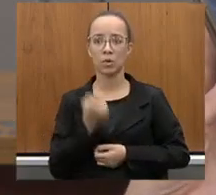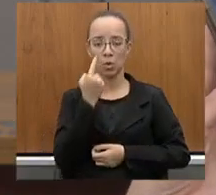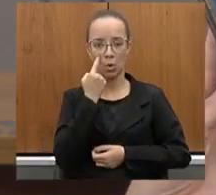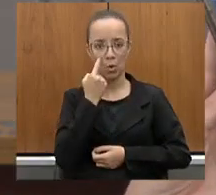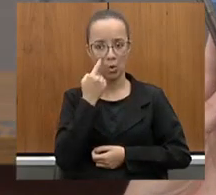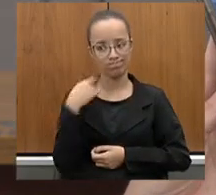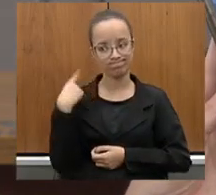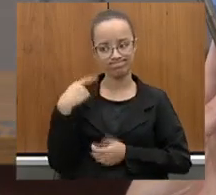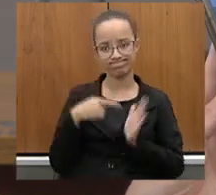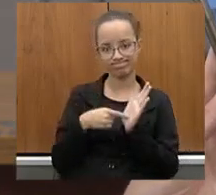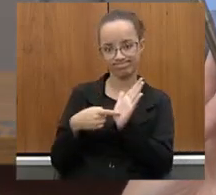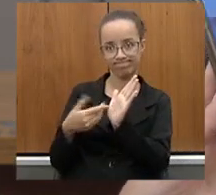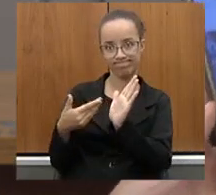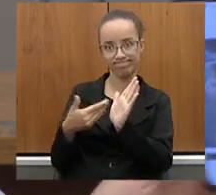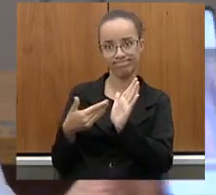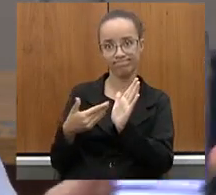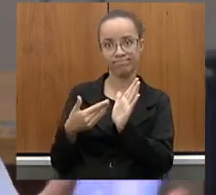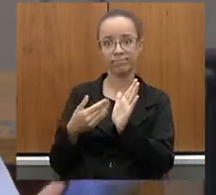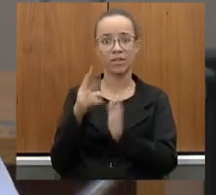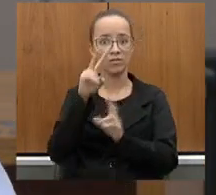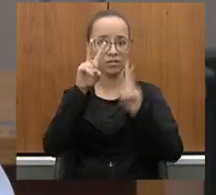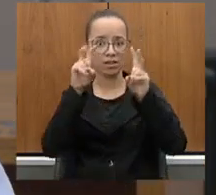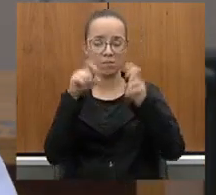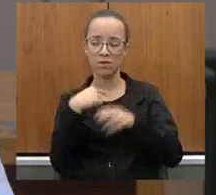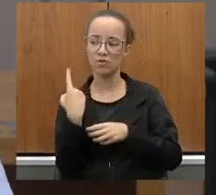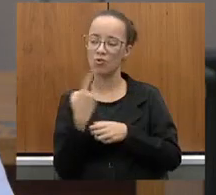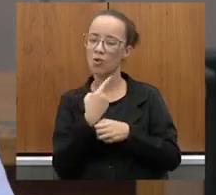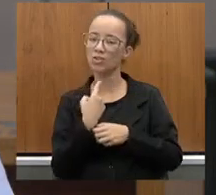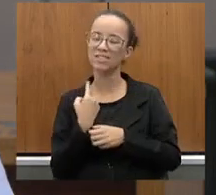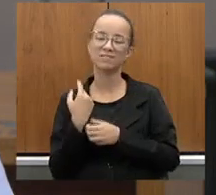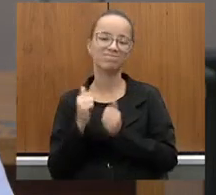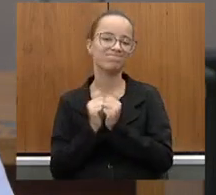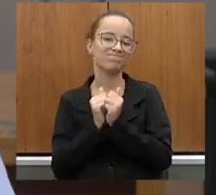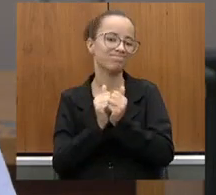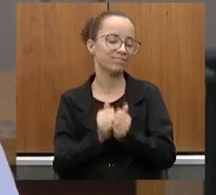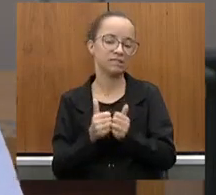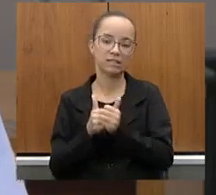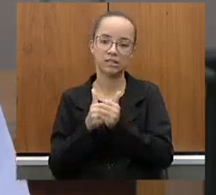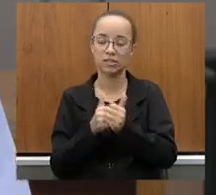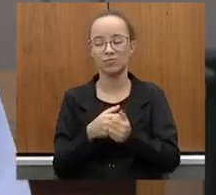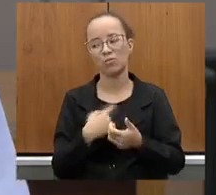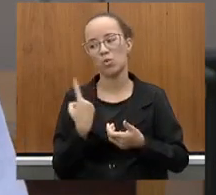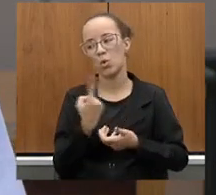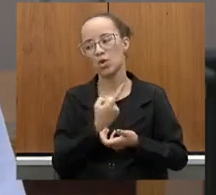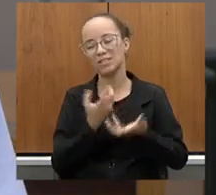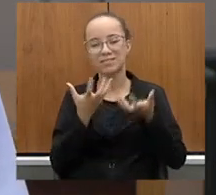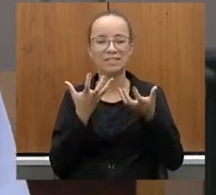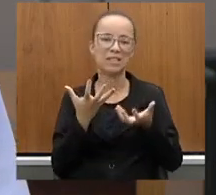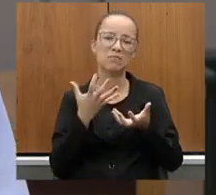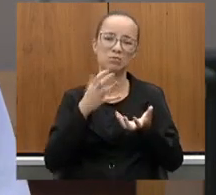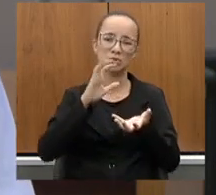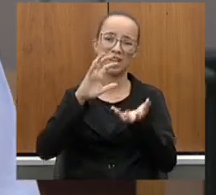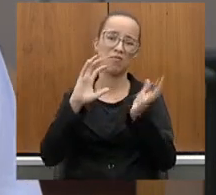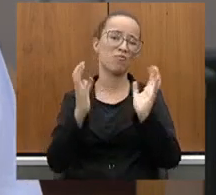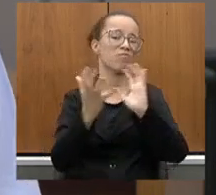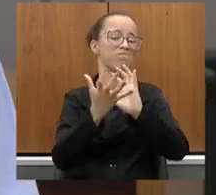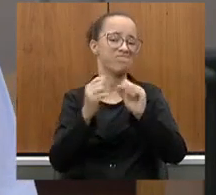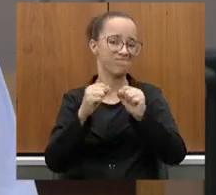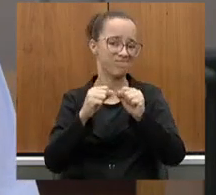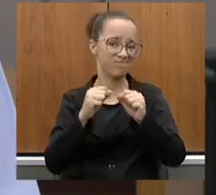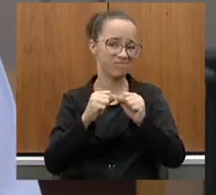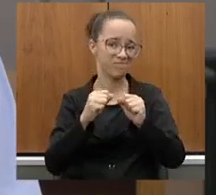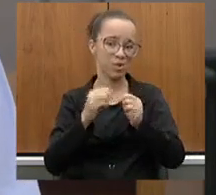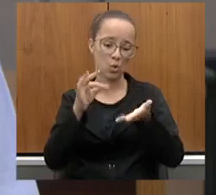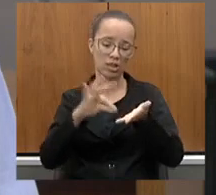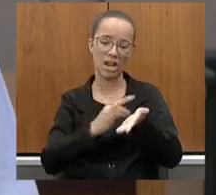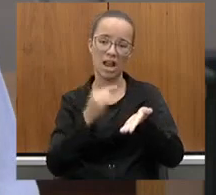deputado. Esse é um tema que a gente acompanha. A gente queria ter feito essa reforma com base no